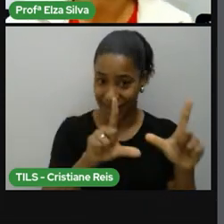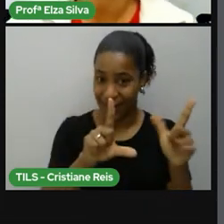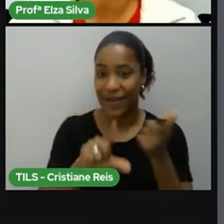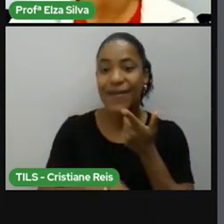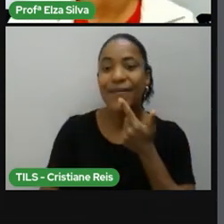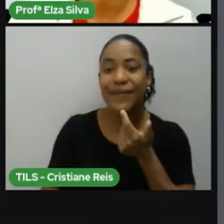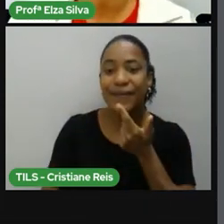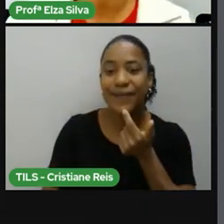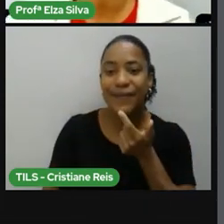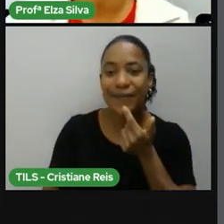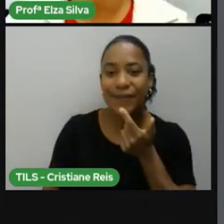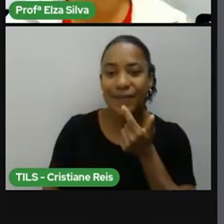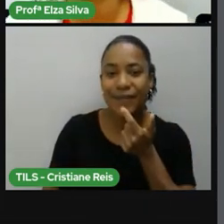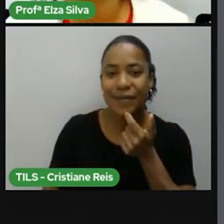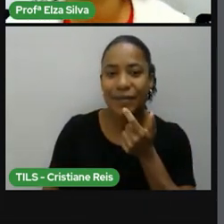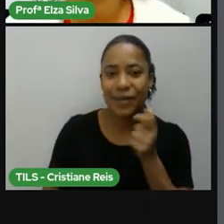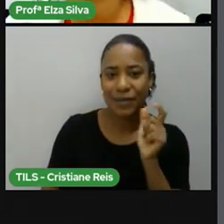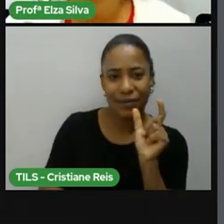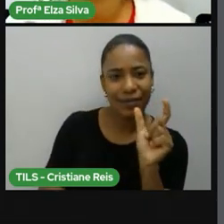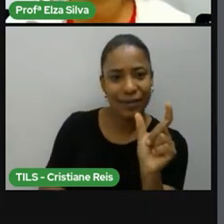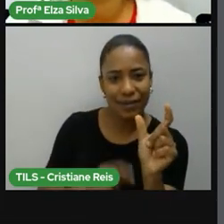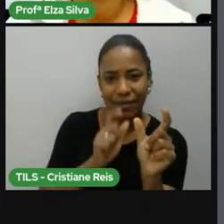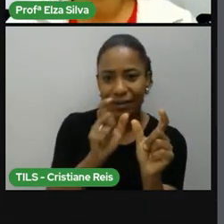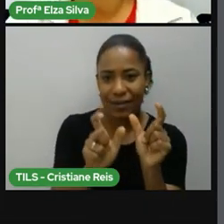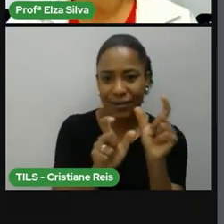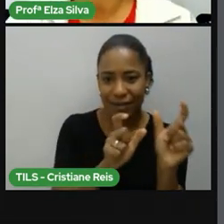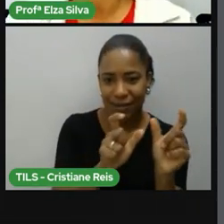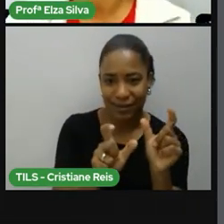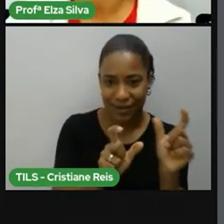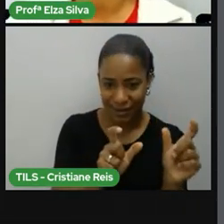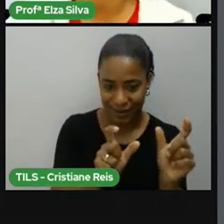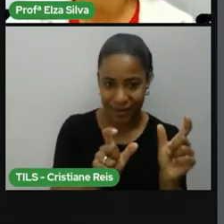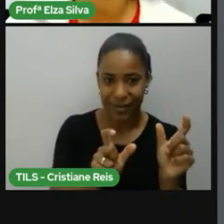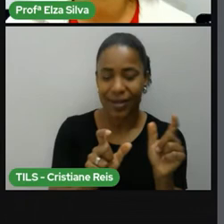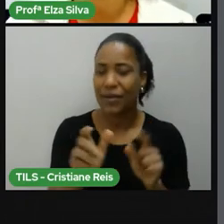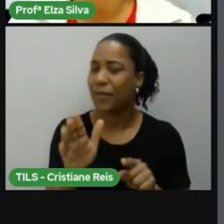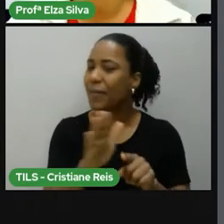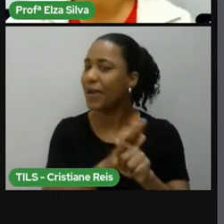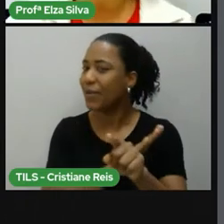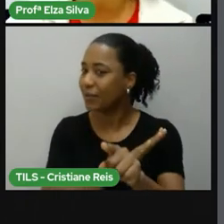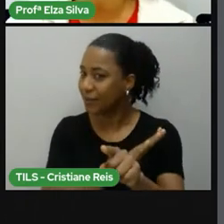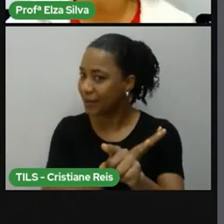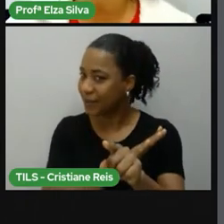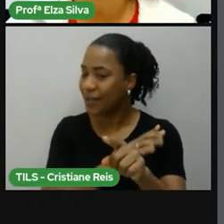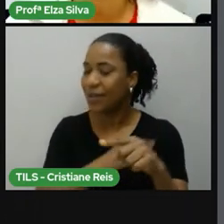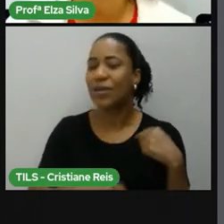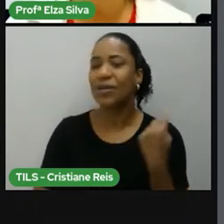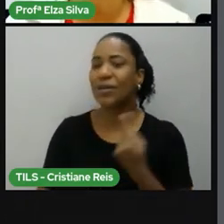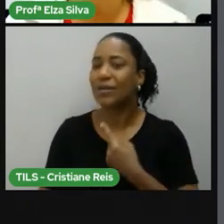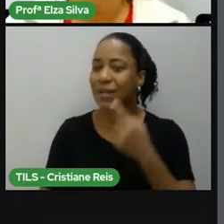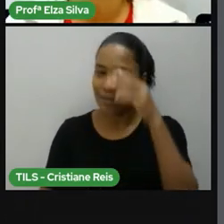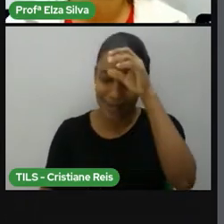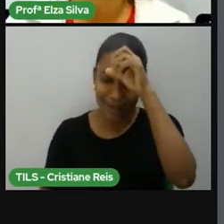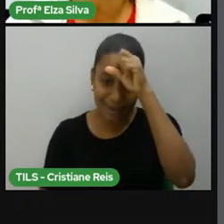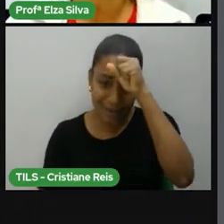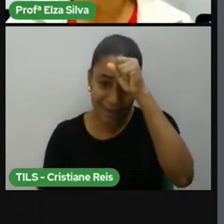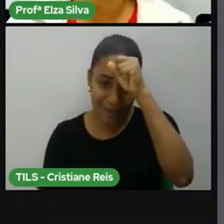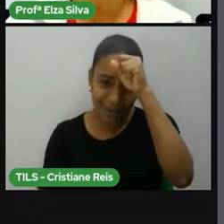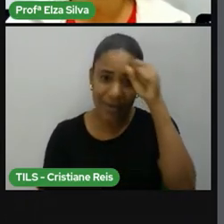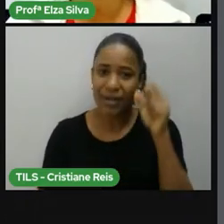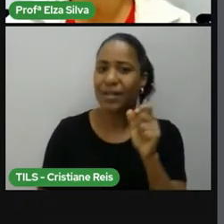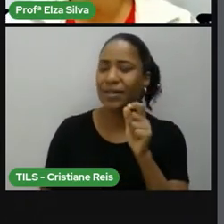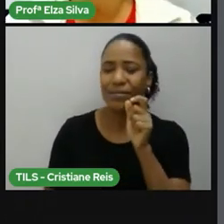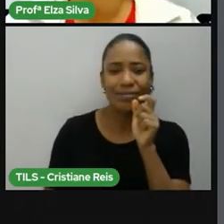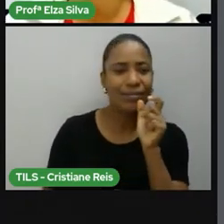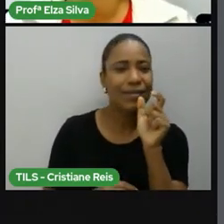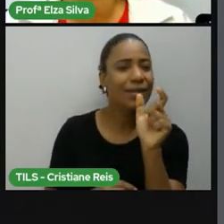algumas palavras e expressões. E aí eu pergunto para vocês, depois de tudo que nós estudamos até agora, por que será